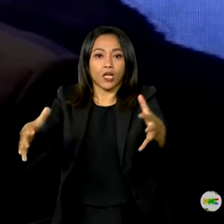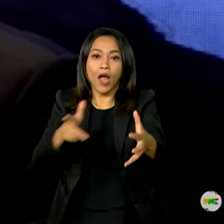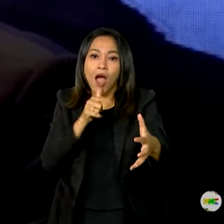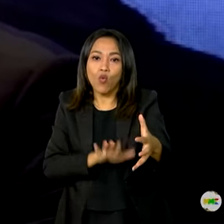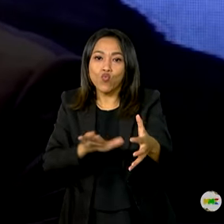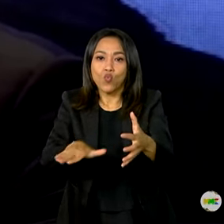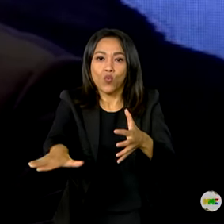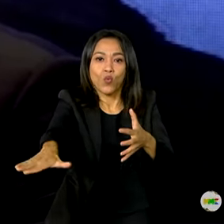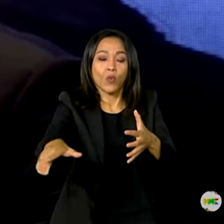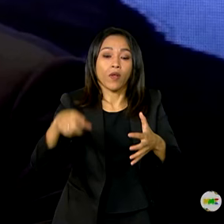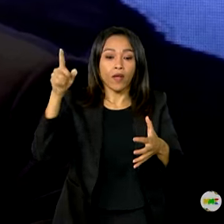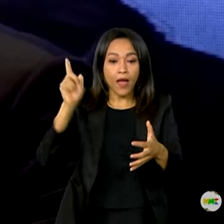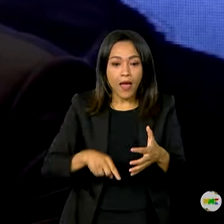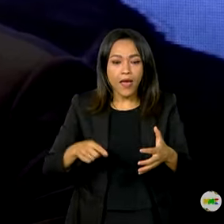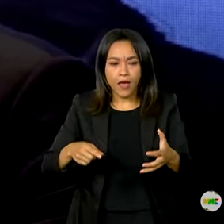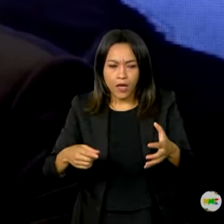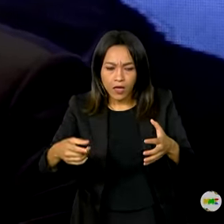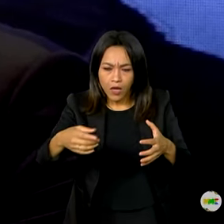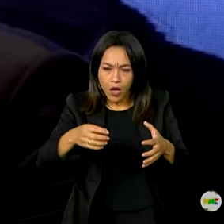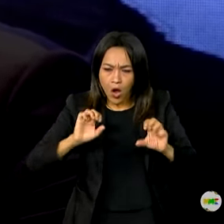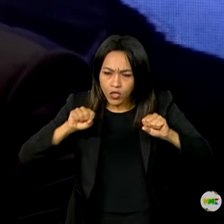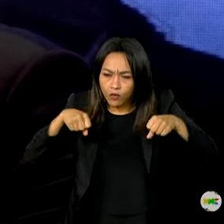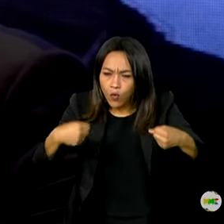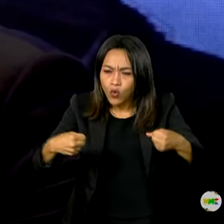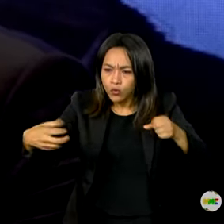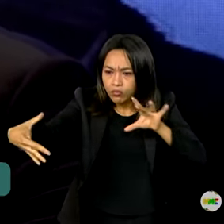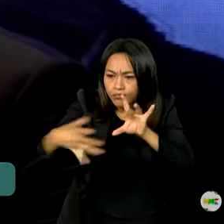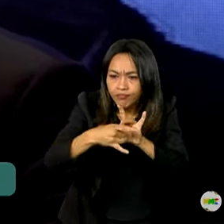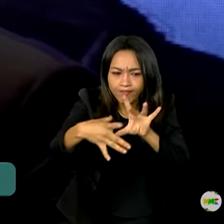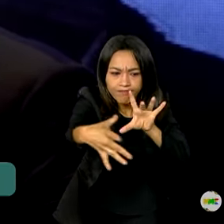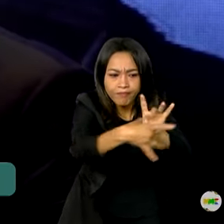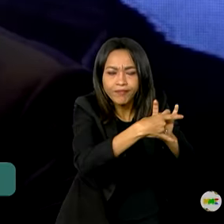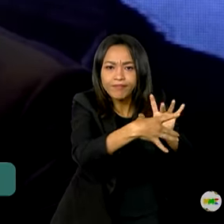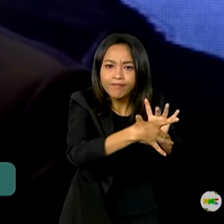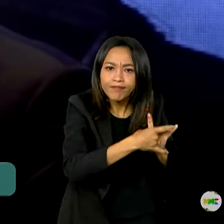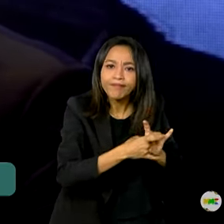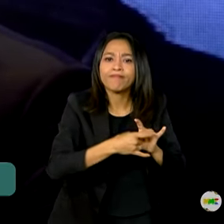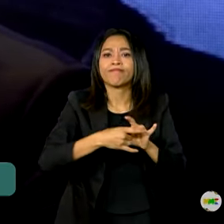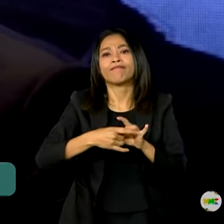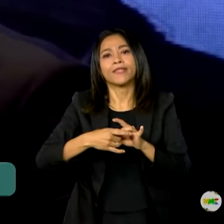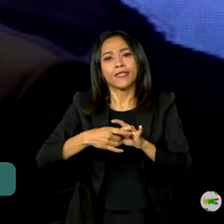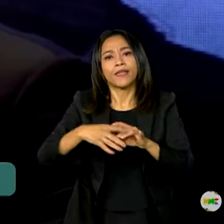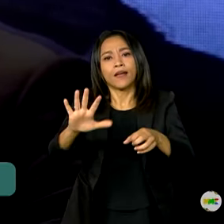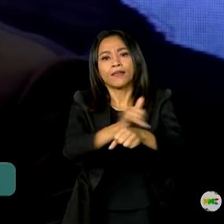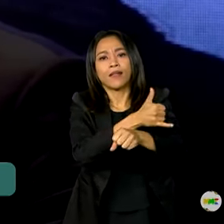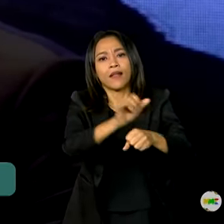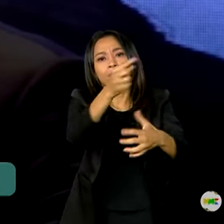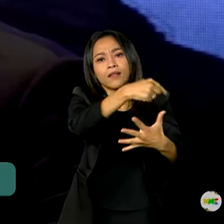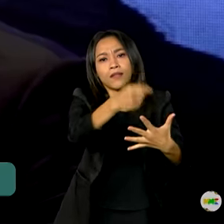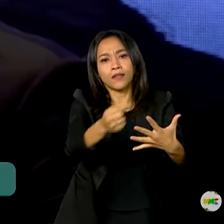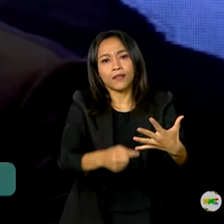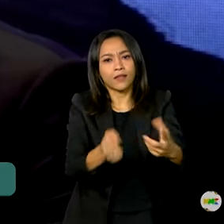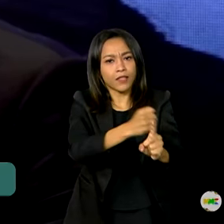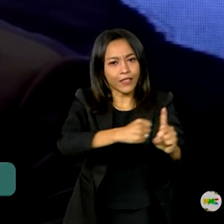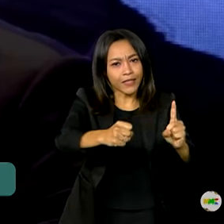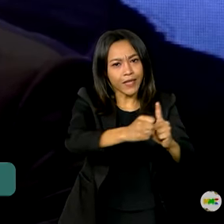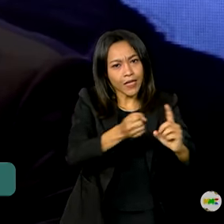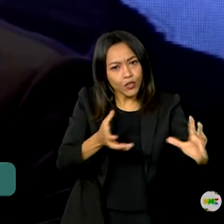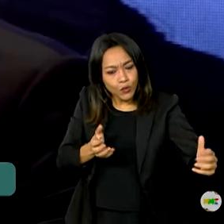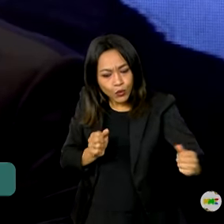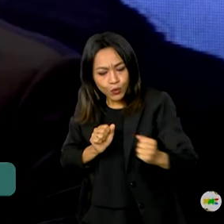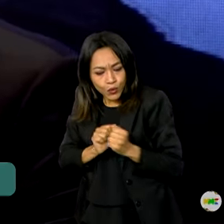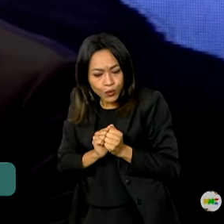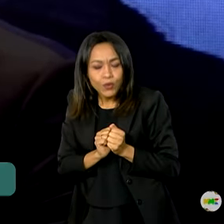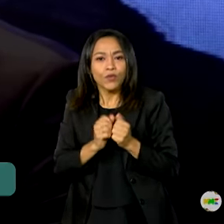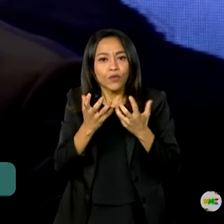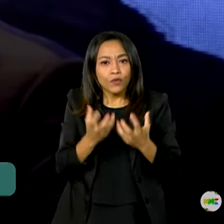alinhando nossos esforços às ações da sociedade civil que vamos transformar esses